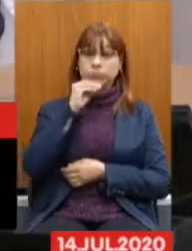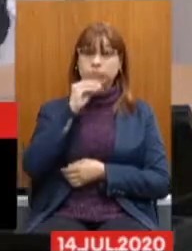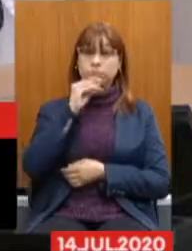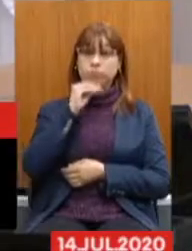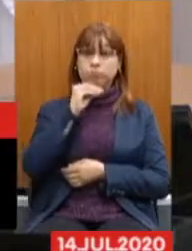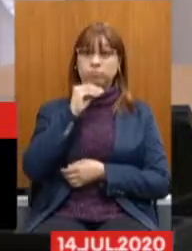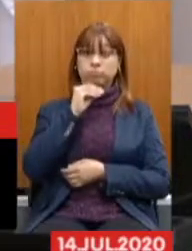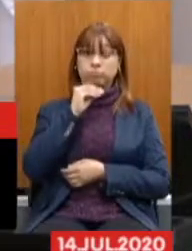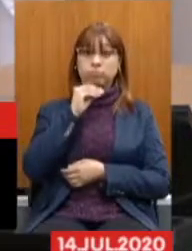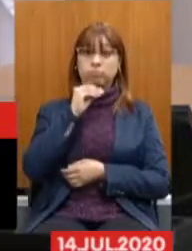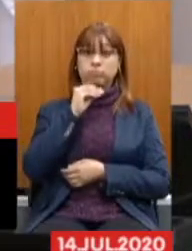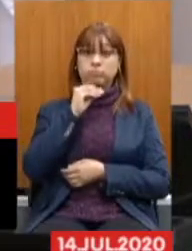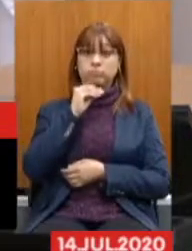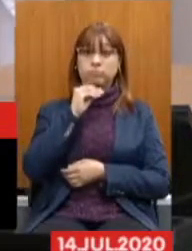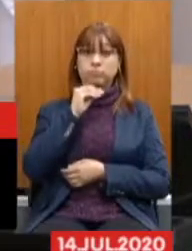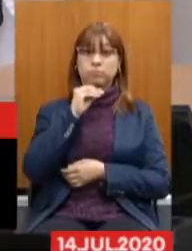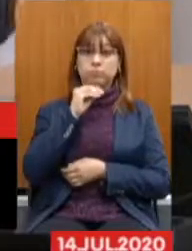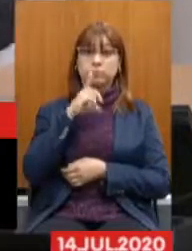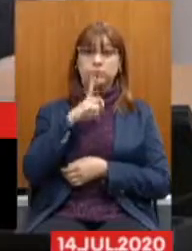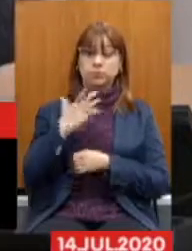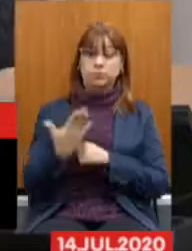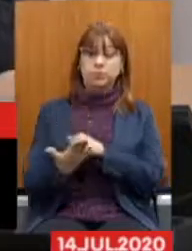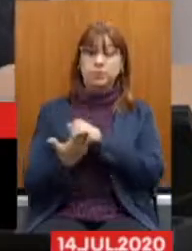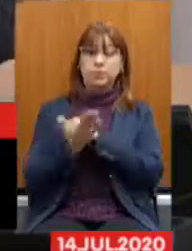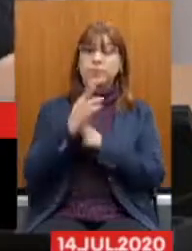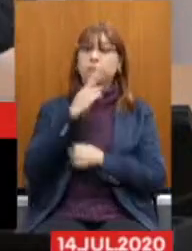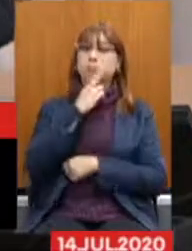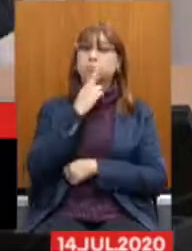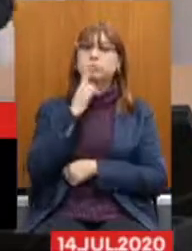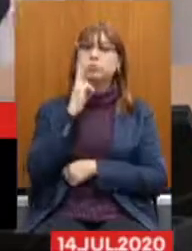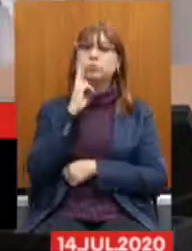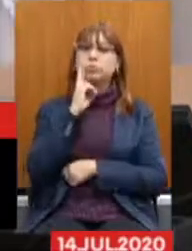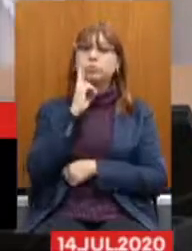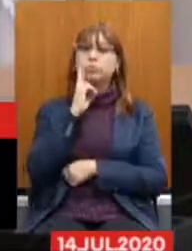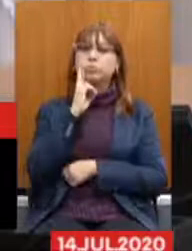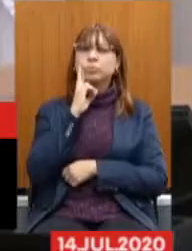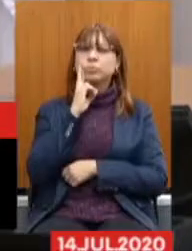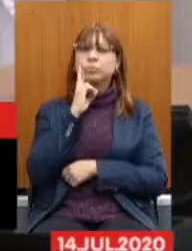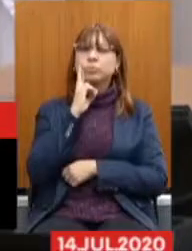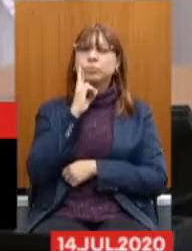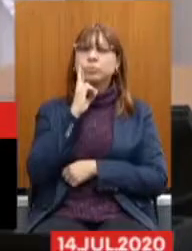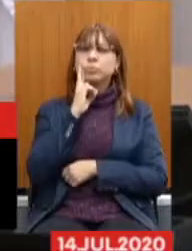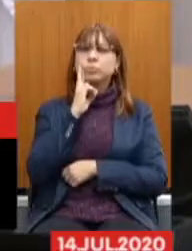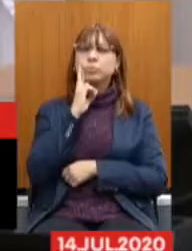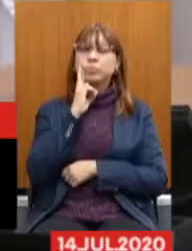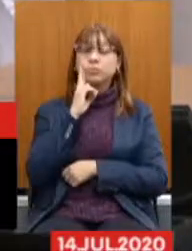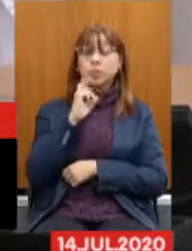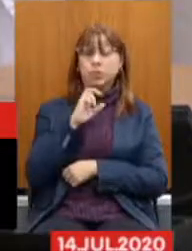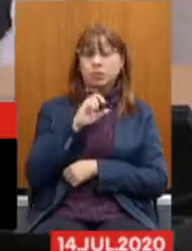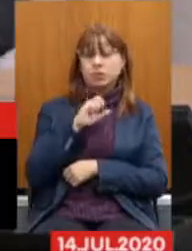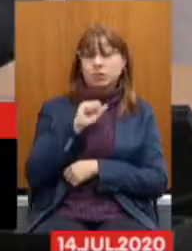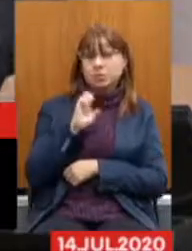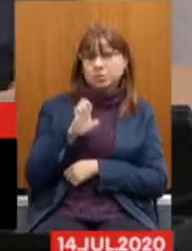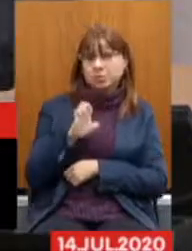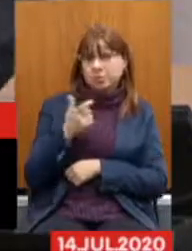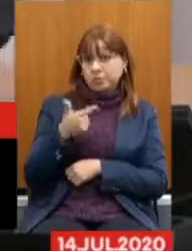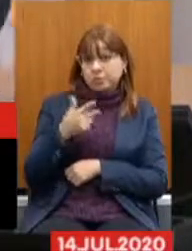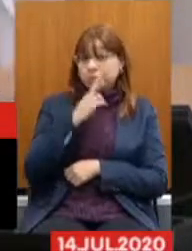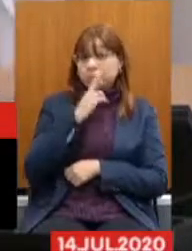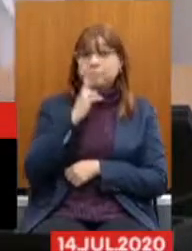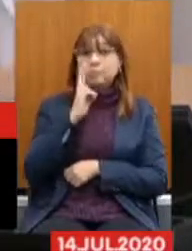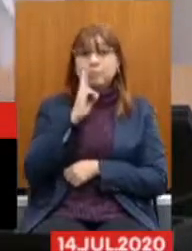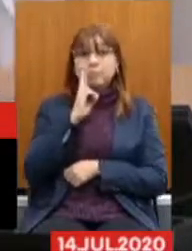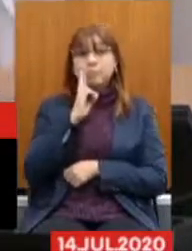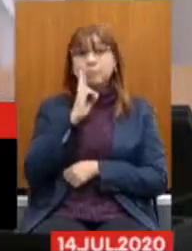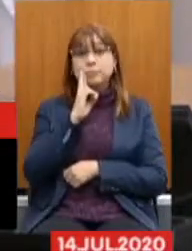com um auxílio-refeição que, se não tiver esse auxílio-refeição, ele